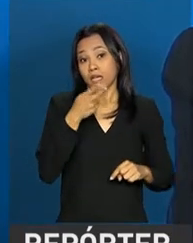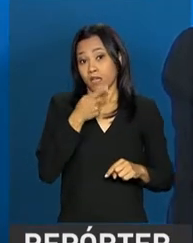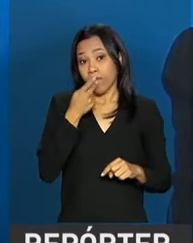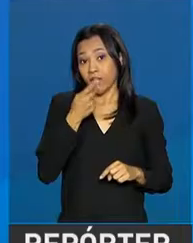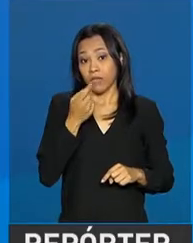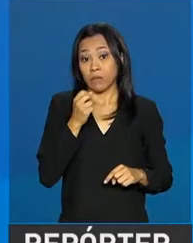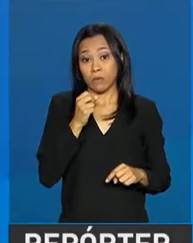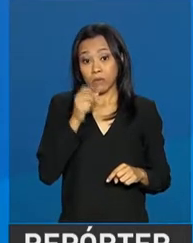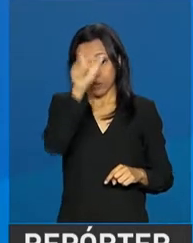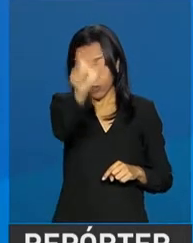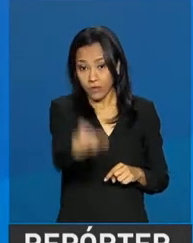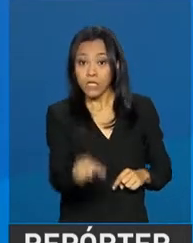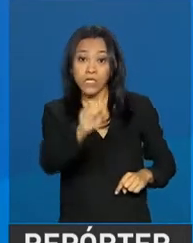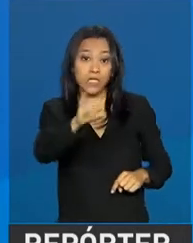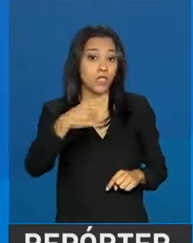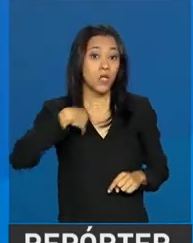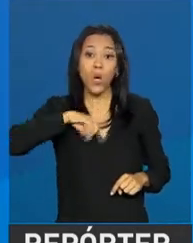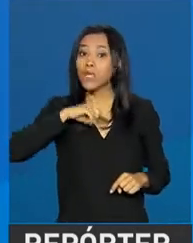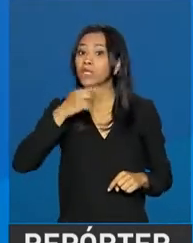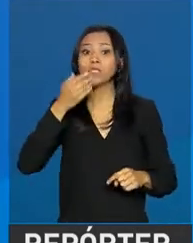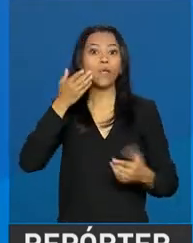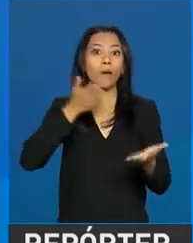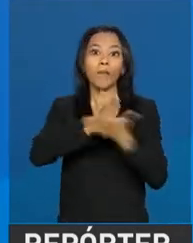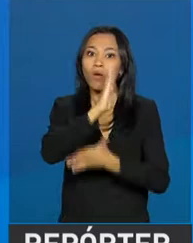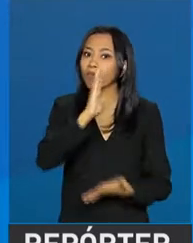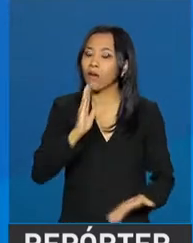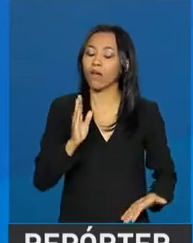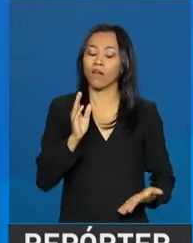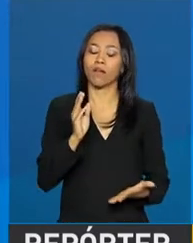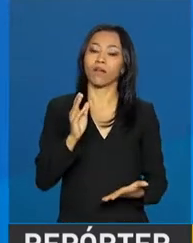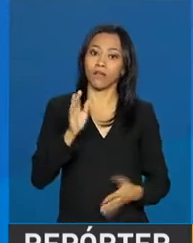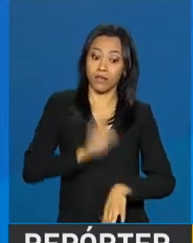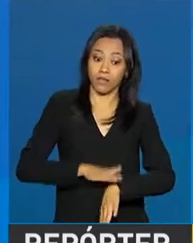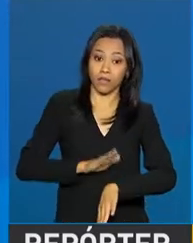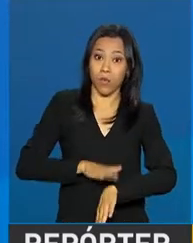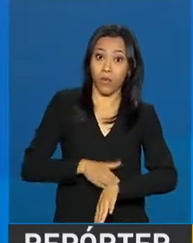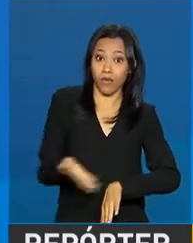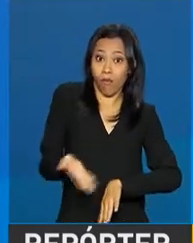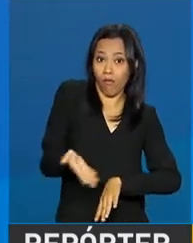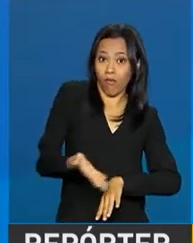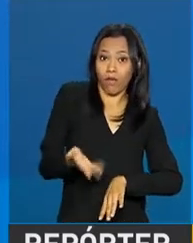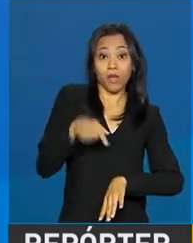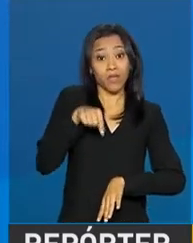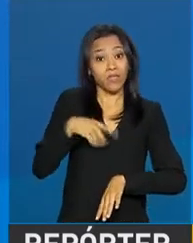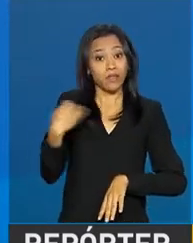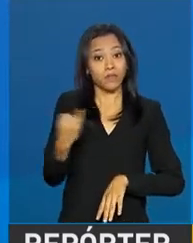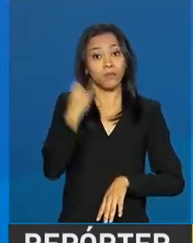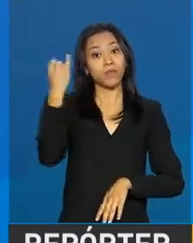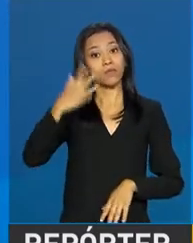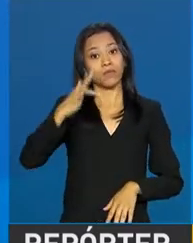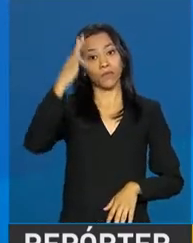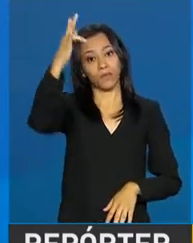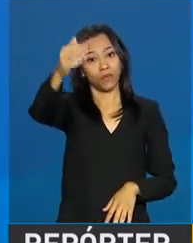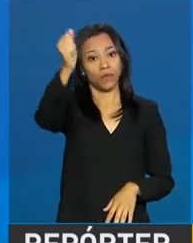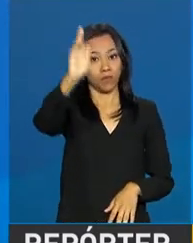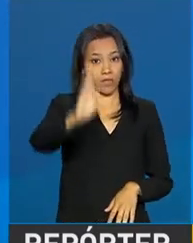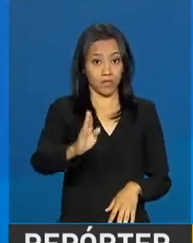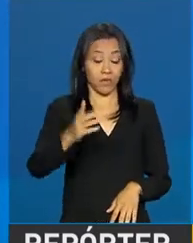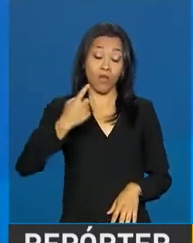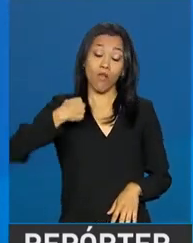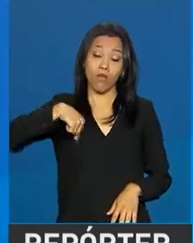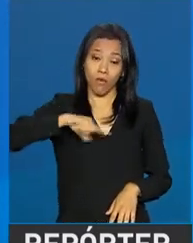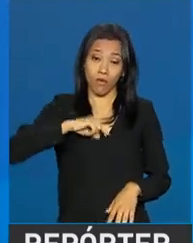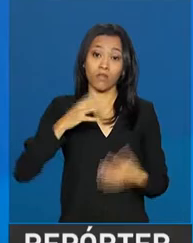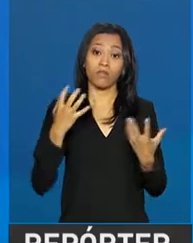que nós temos que aprovar essa reforma agora, porque ela é fundamental para o futuro do Brasil, nós vamos